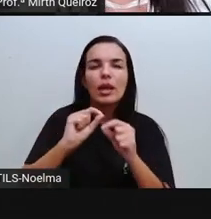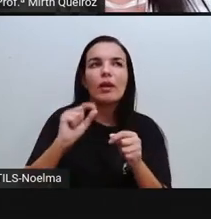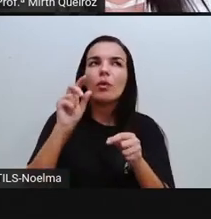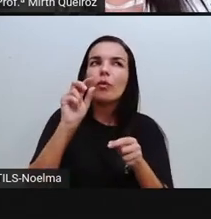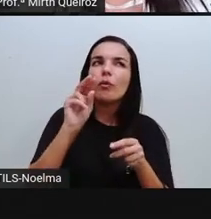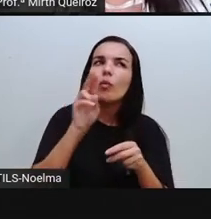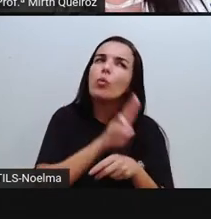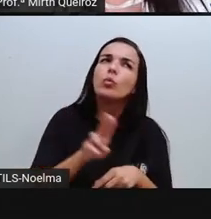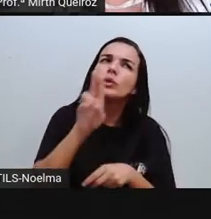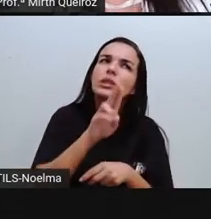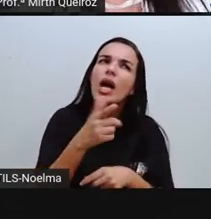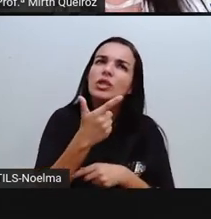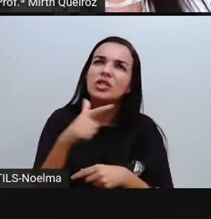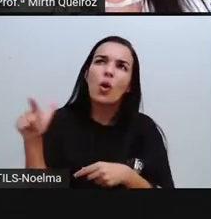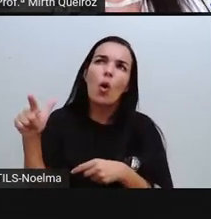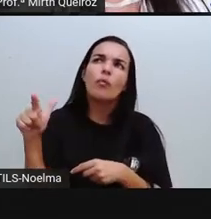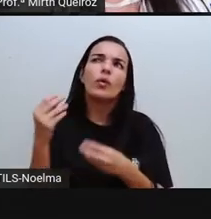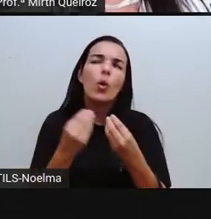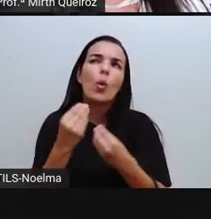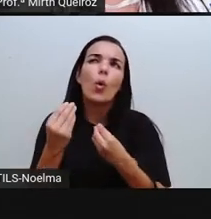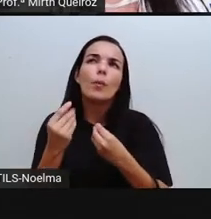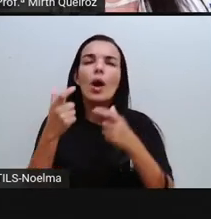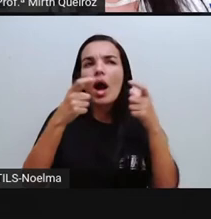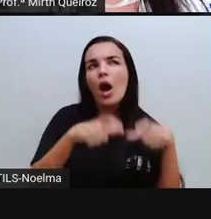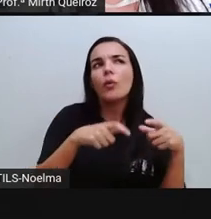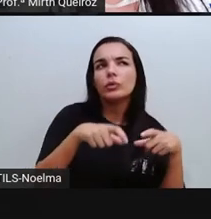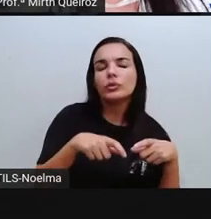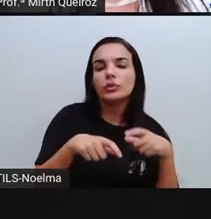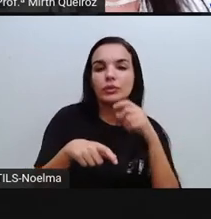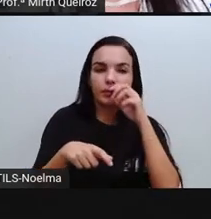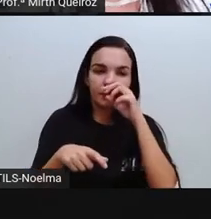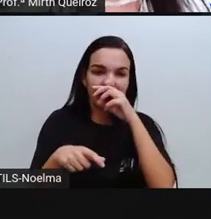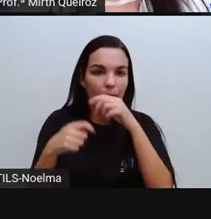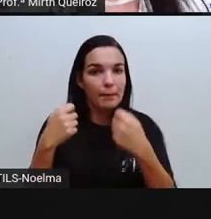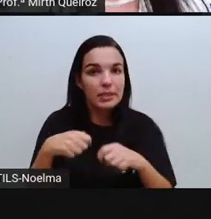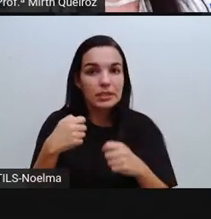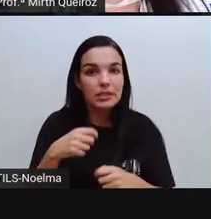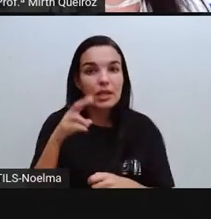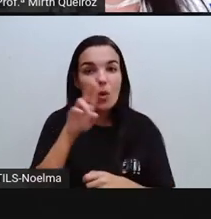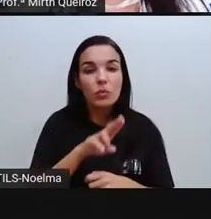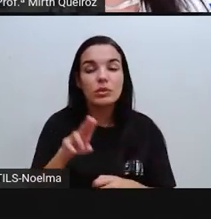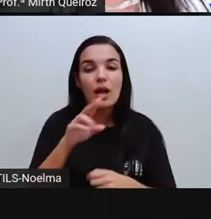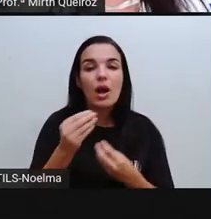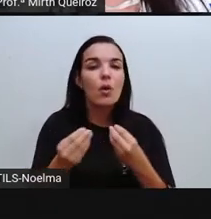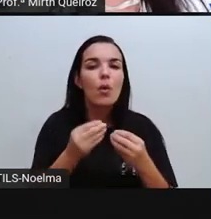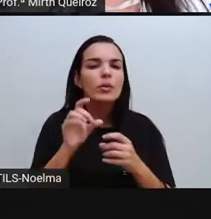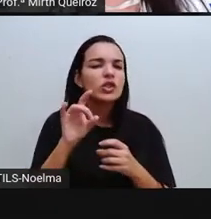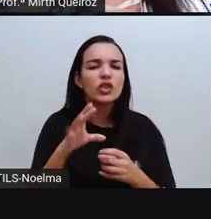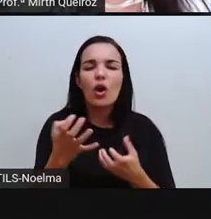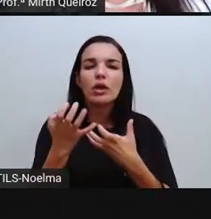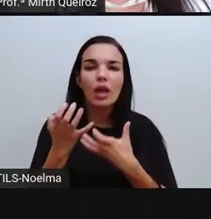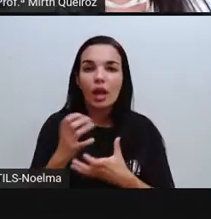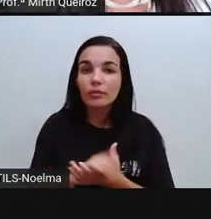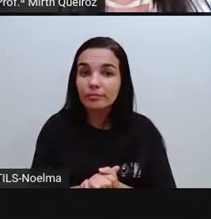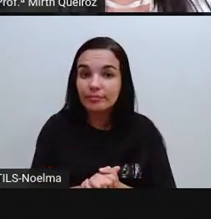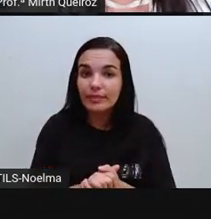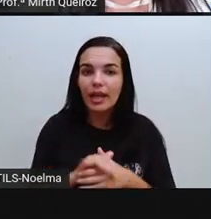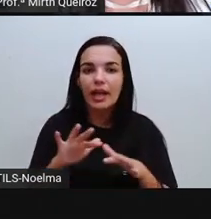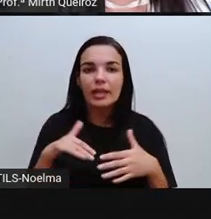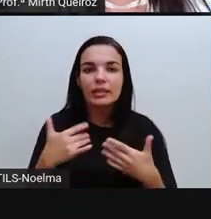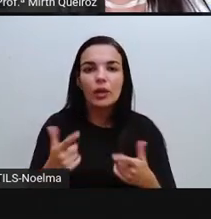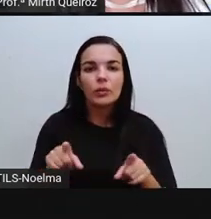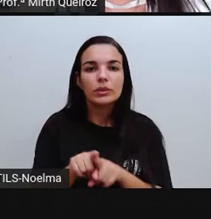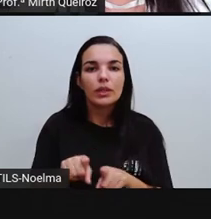comprar. Será que realmente eu preciso daquilo ou eu somente quero aquilo? Aprender